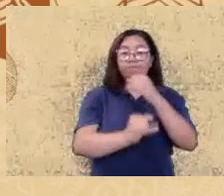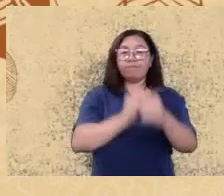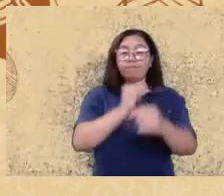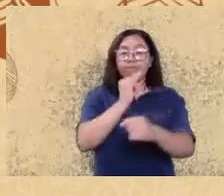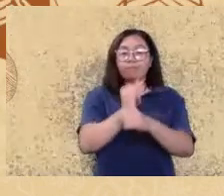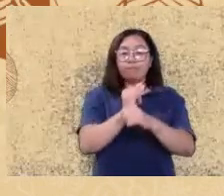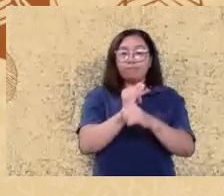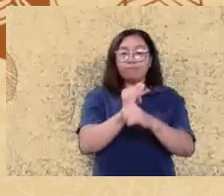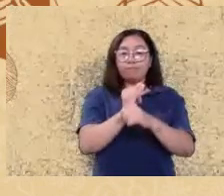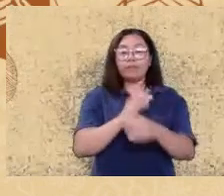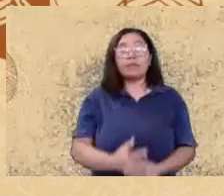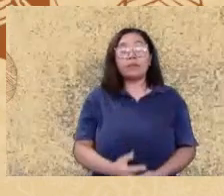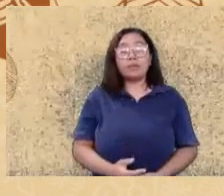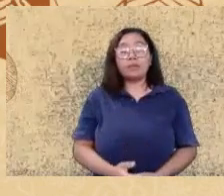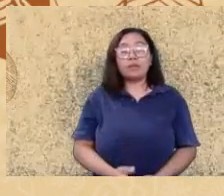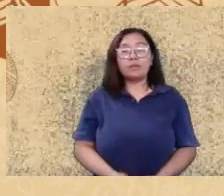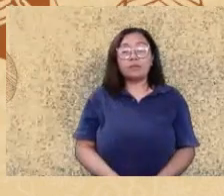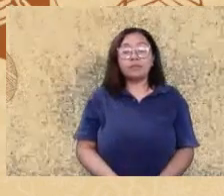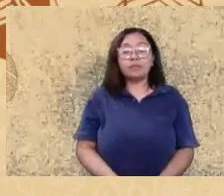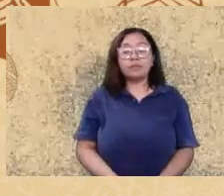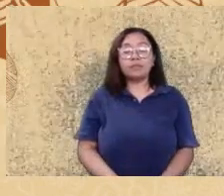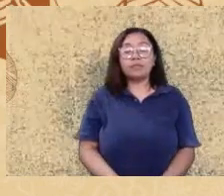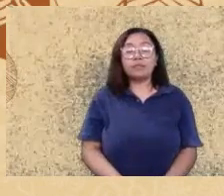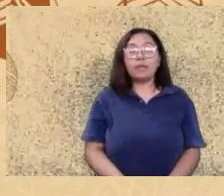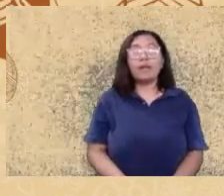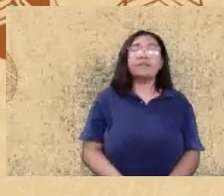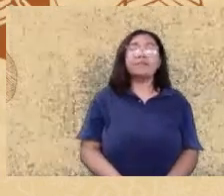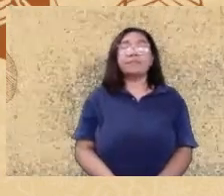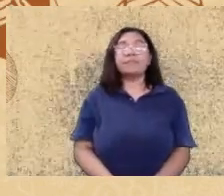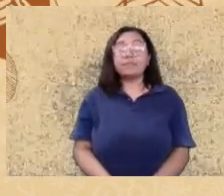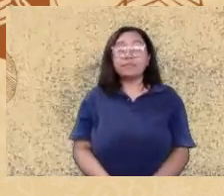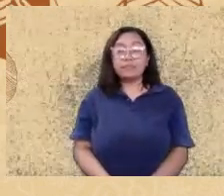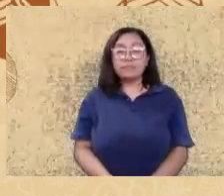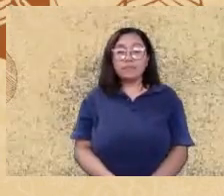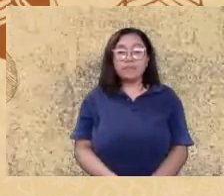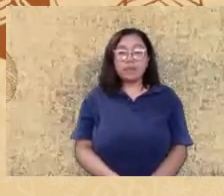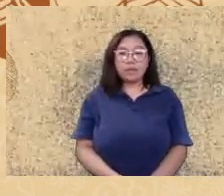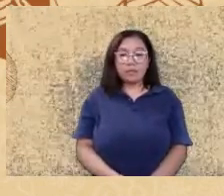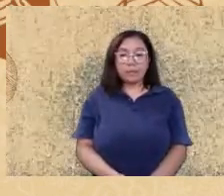preferir não, não vai dar certo vai dar certo porque agora já já está aqui